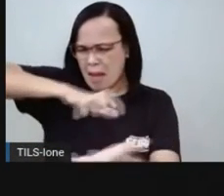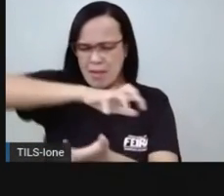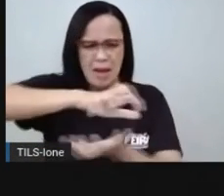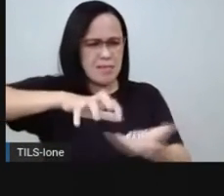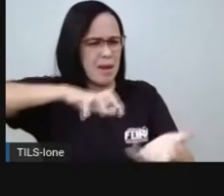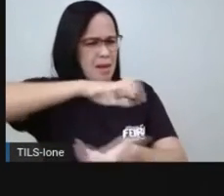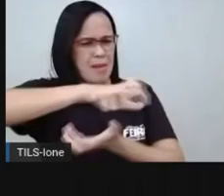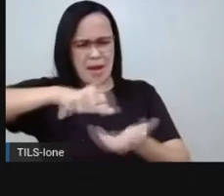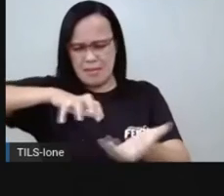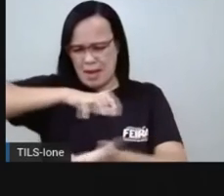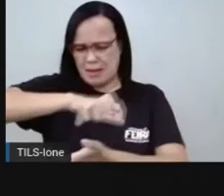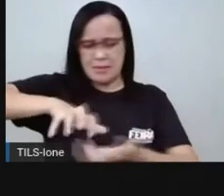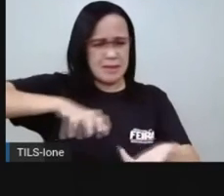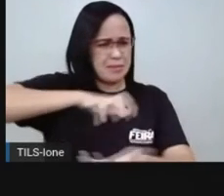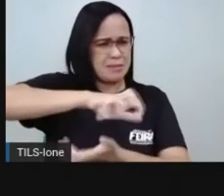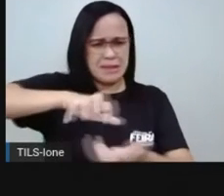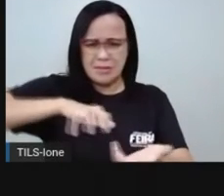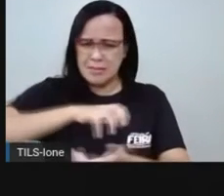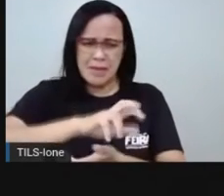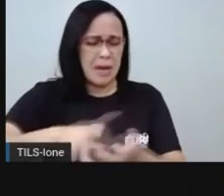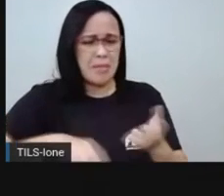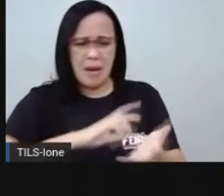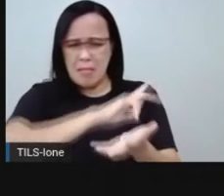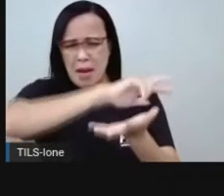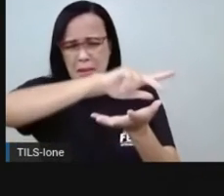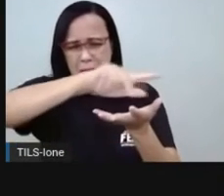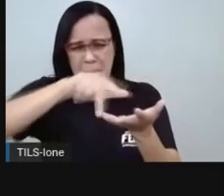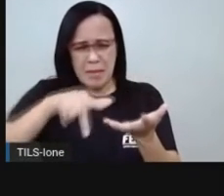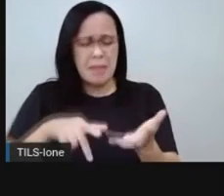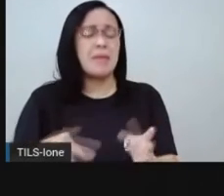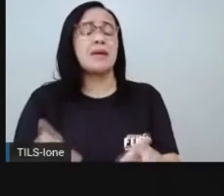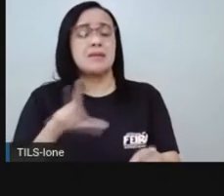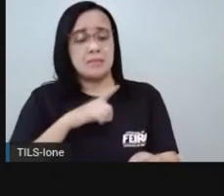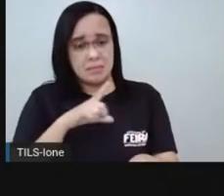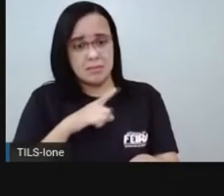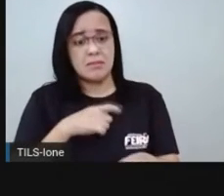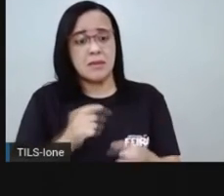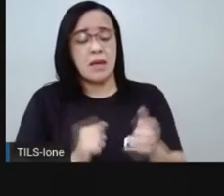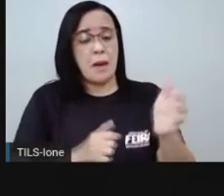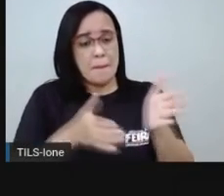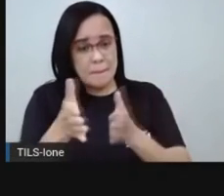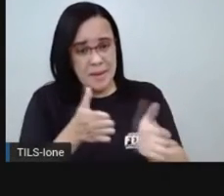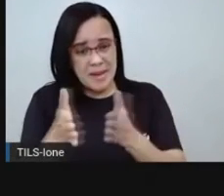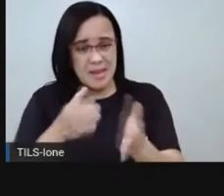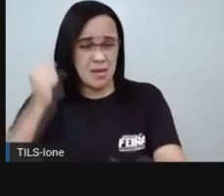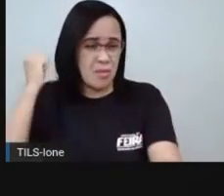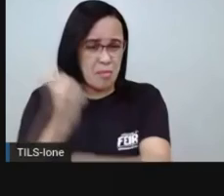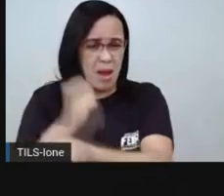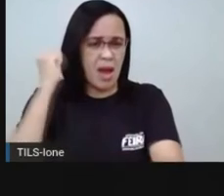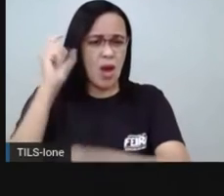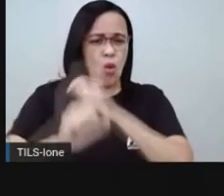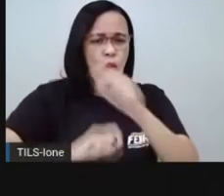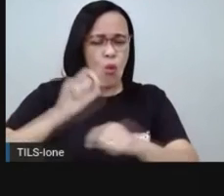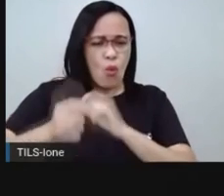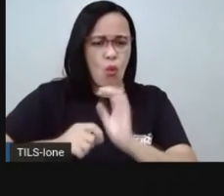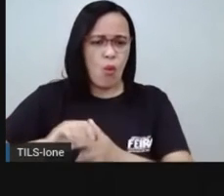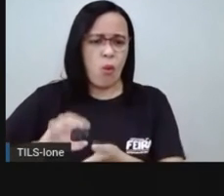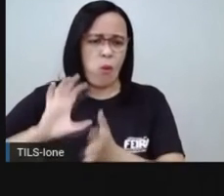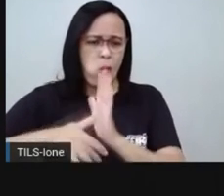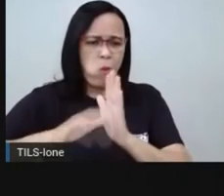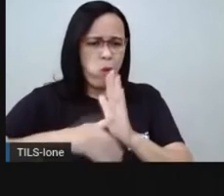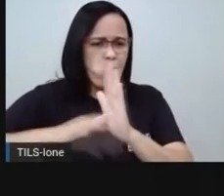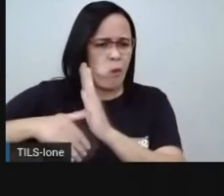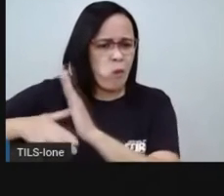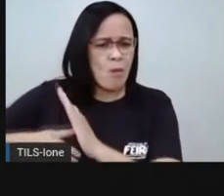Também é um período marcado por muita corrupção política, sobretudo nas eleições, as eleições eram